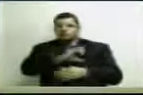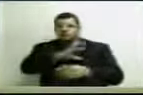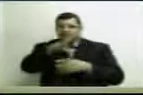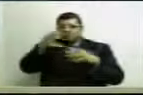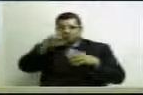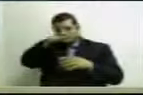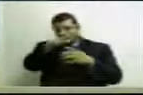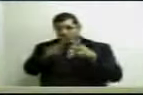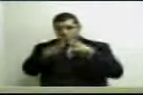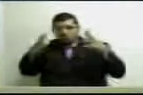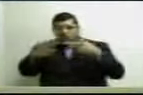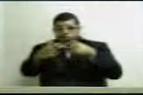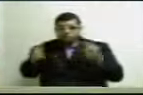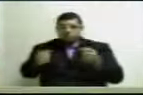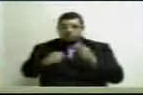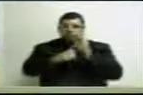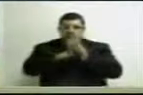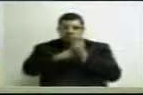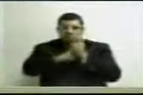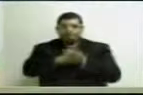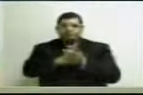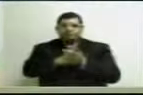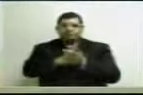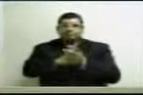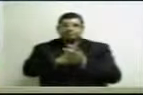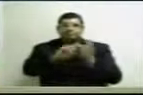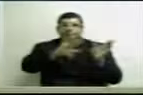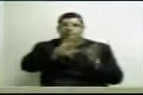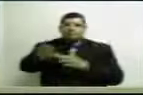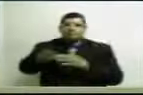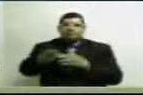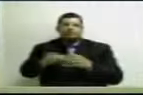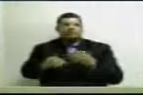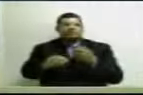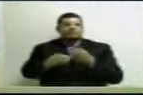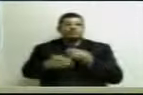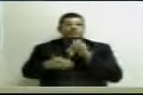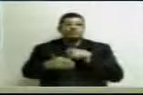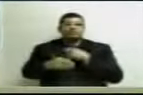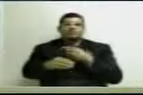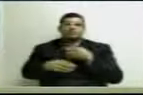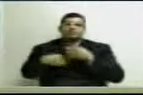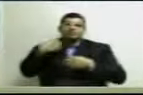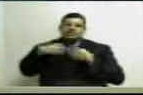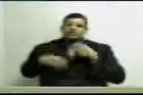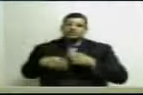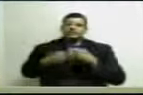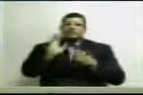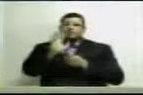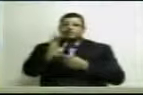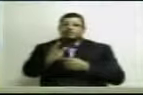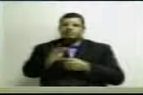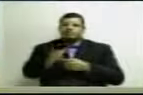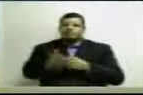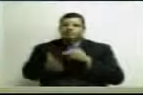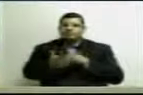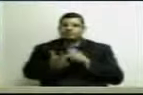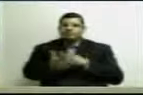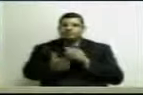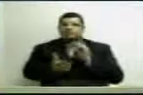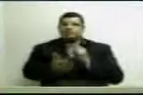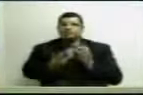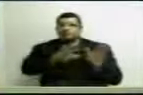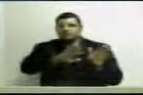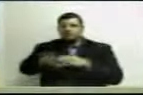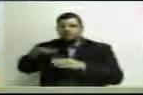pela maioria da Assembleia, de retirar a renúncia fiscal da Sexta Básica, nos causou um impacto seríssimo,